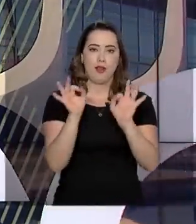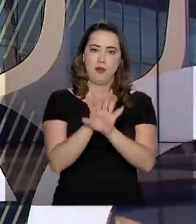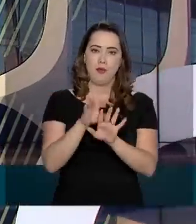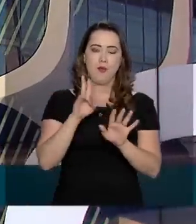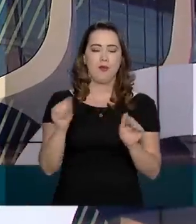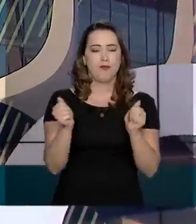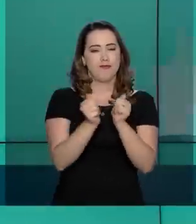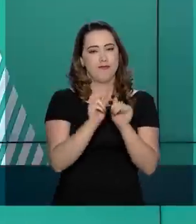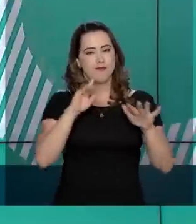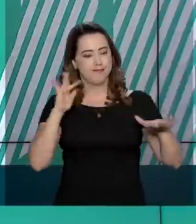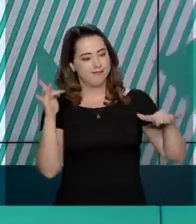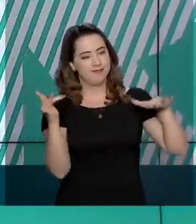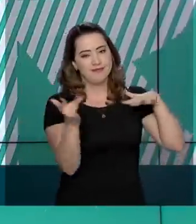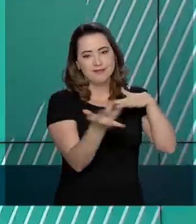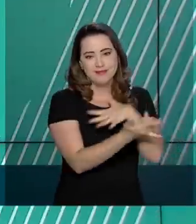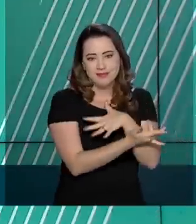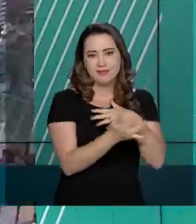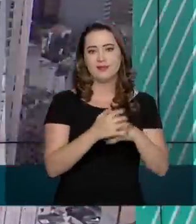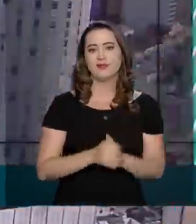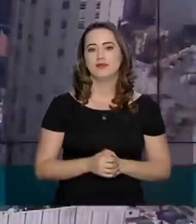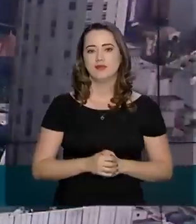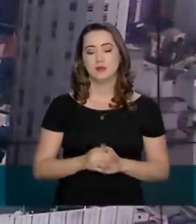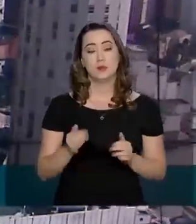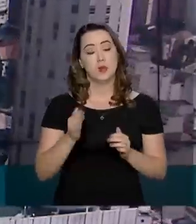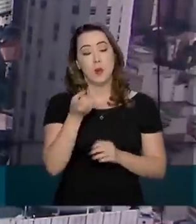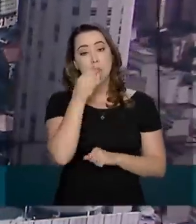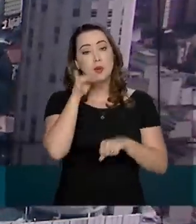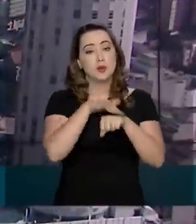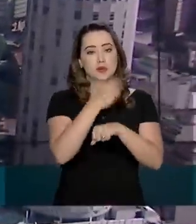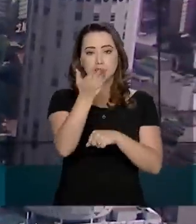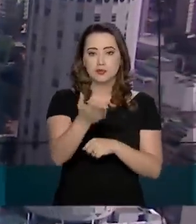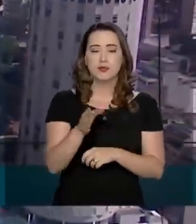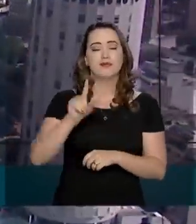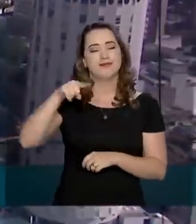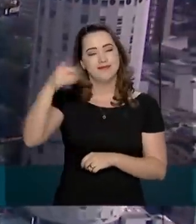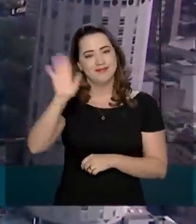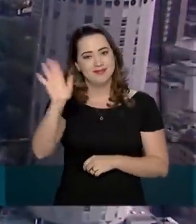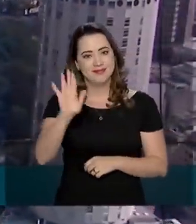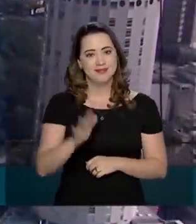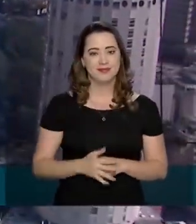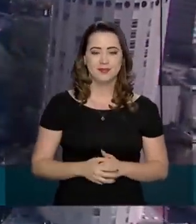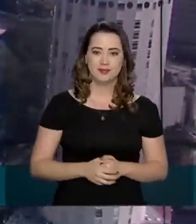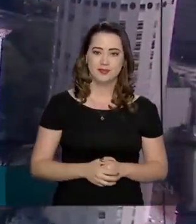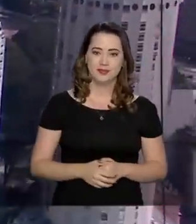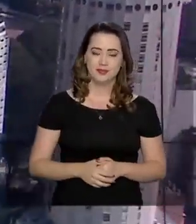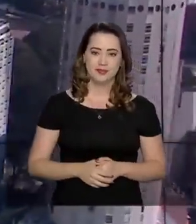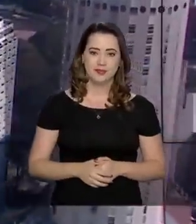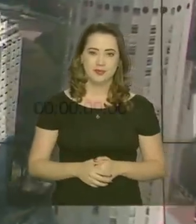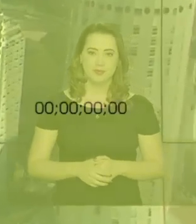Continue nos acompanhando também pelas redes sociais. Uma boa noite para você e até a próxima edição.